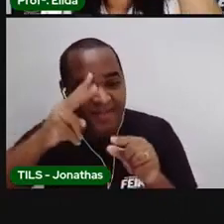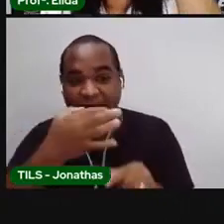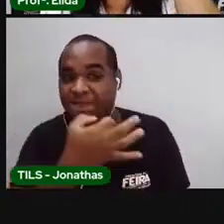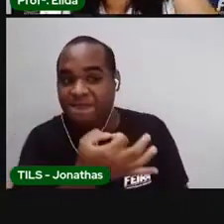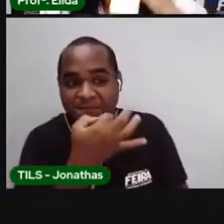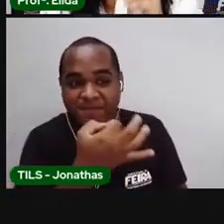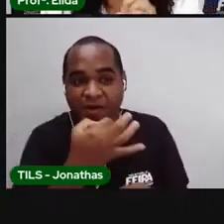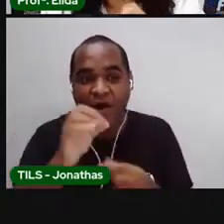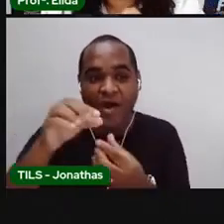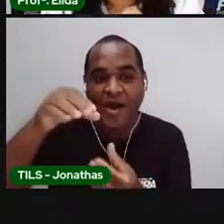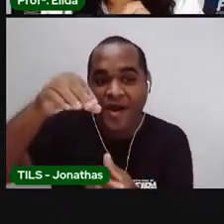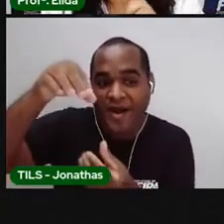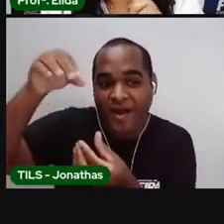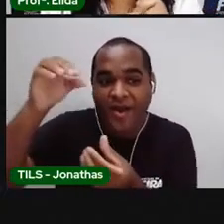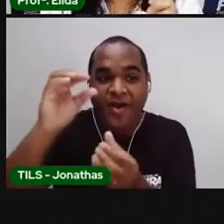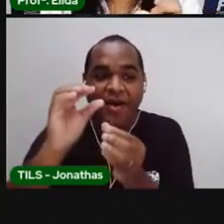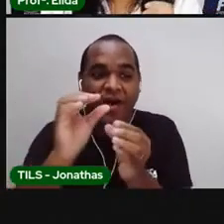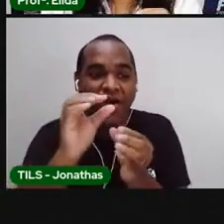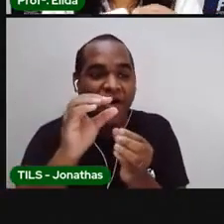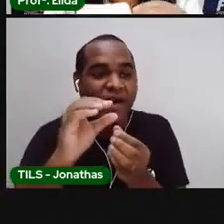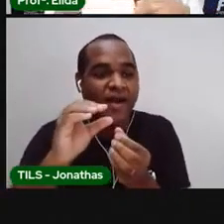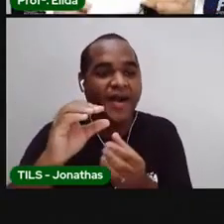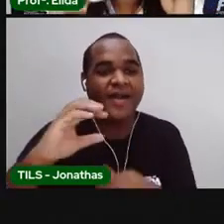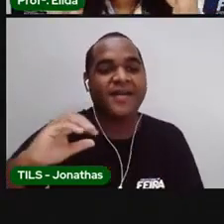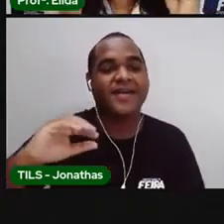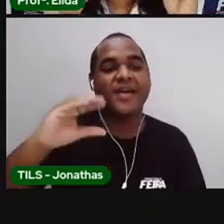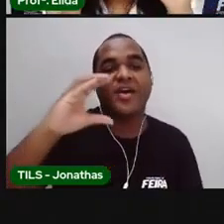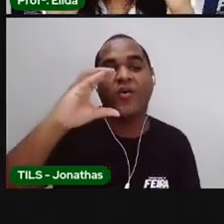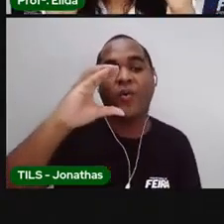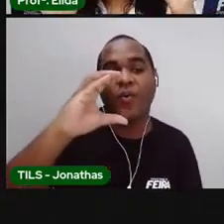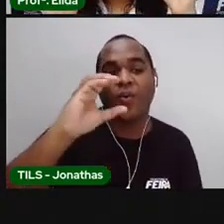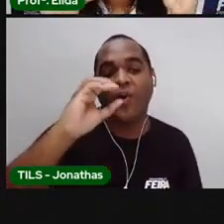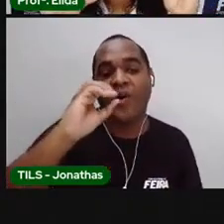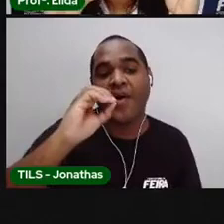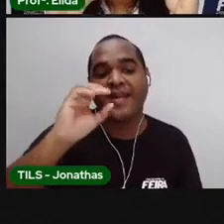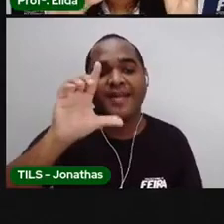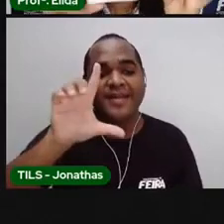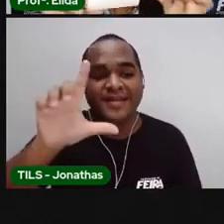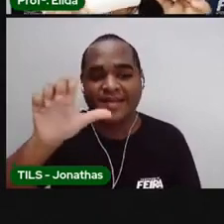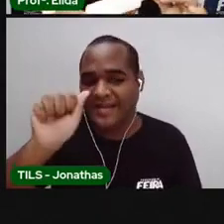a dica. Ó. Foi o que? A cola.